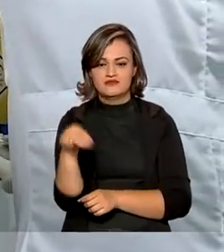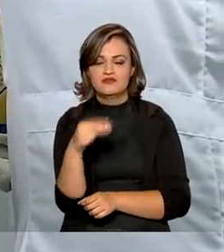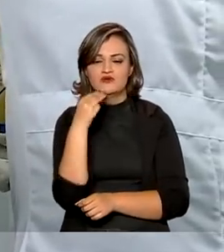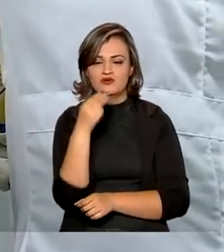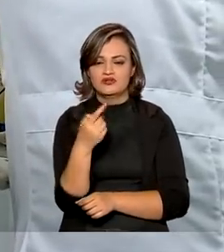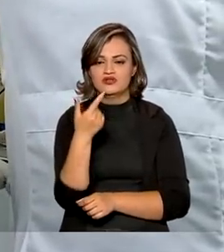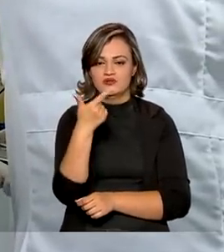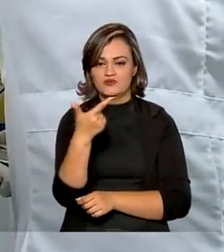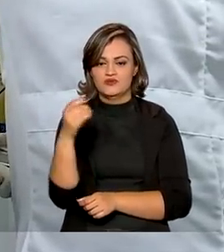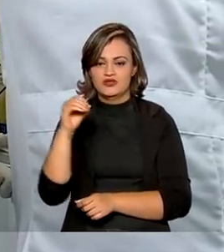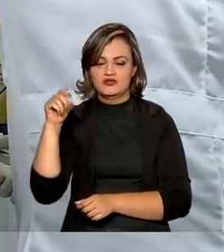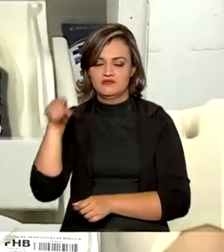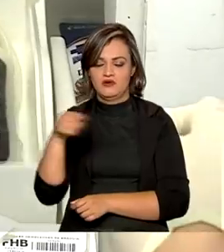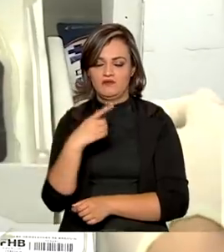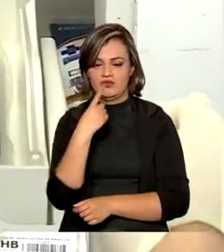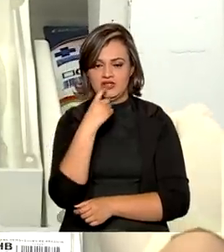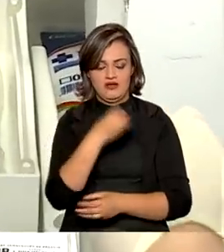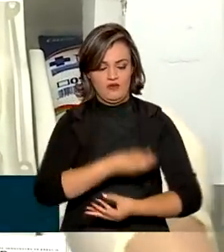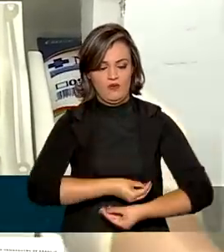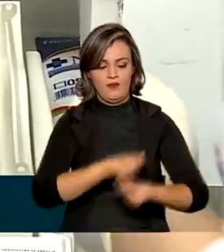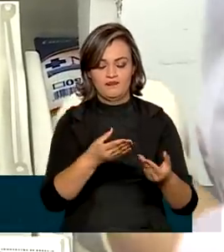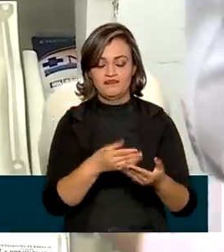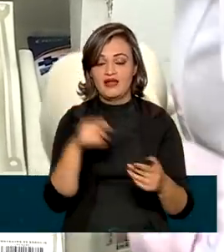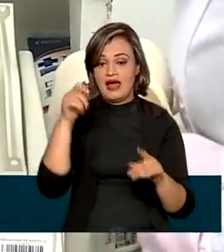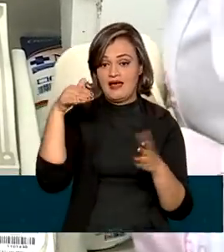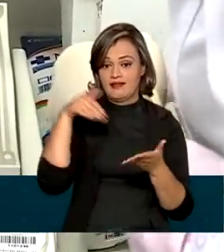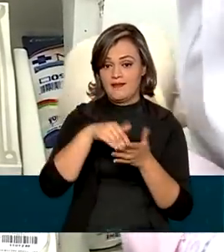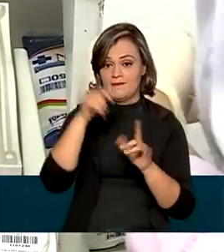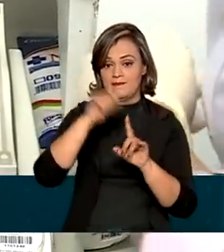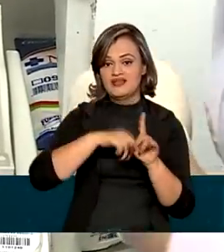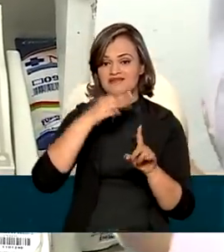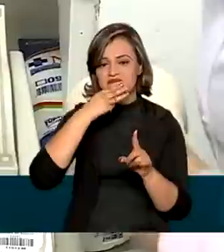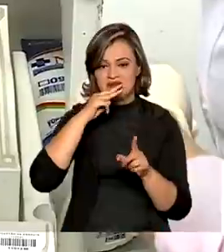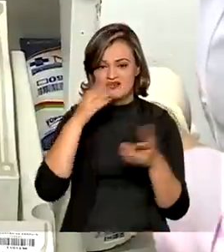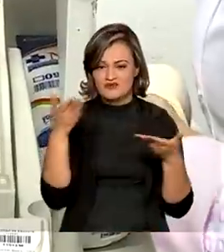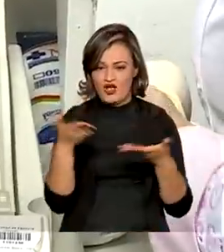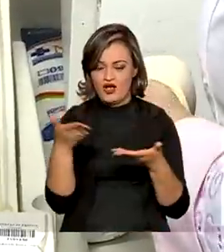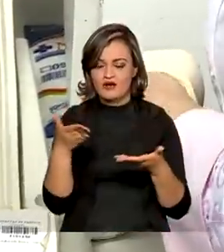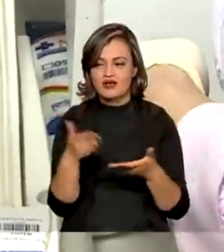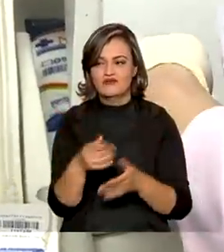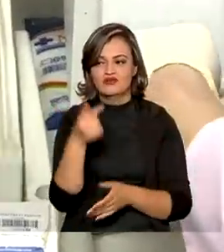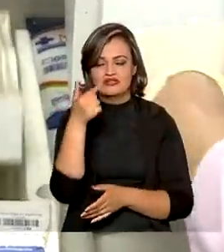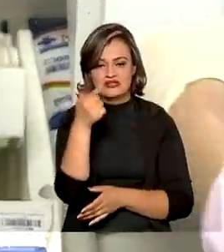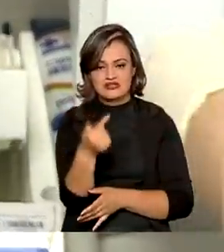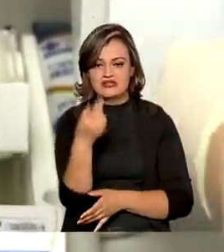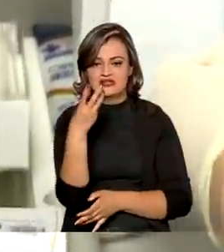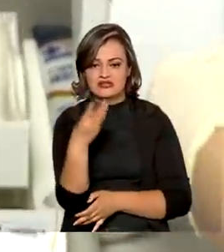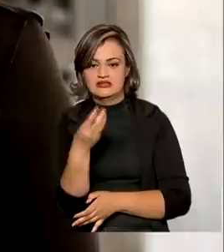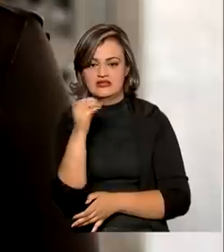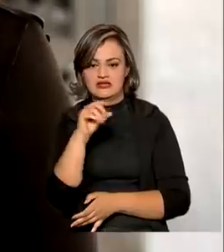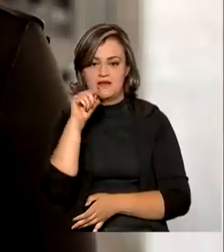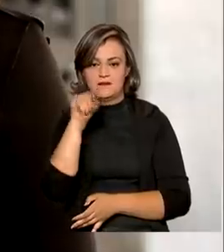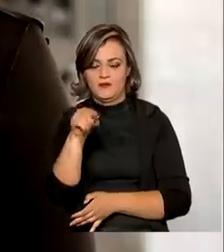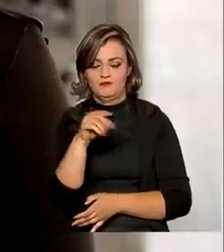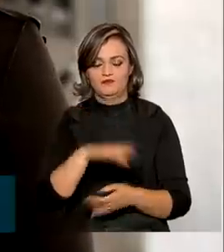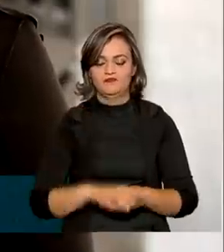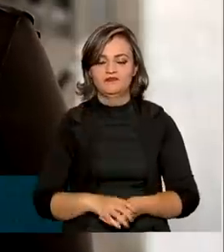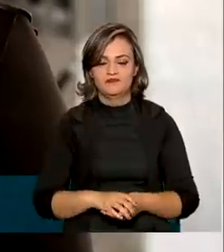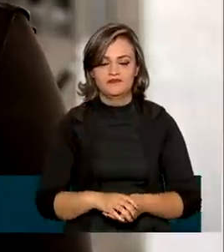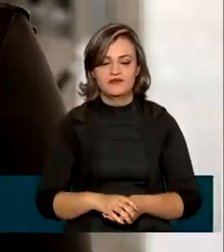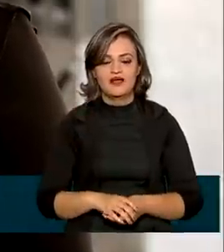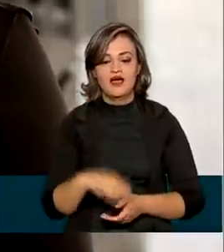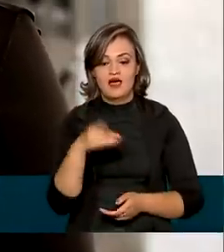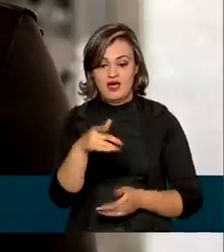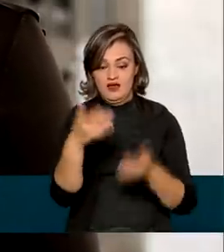e 200 mil coletas. Até março deste ano, foram cerca de 730 mil doações. Segundo o